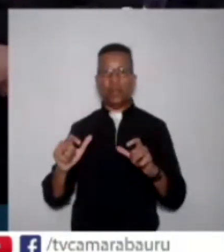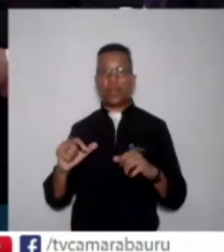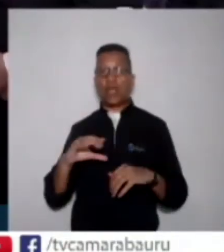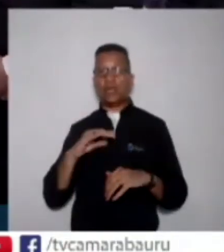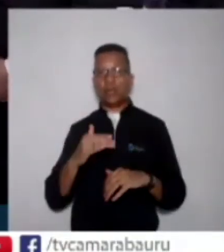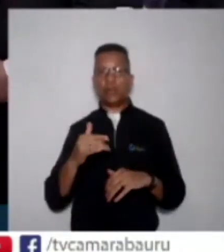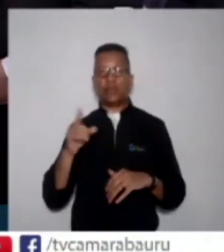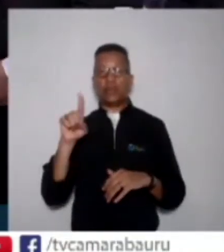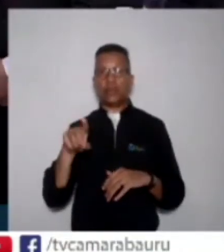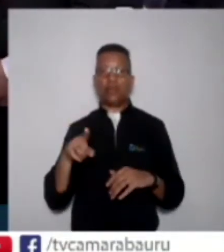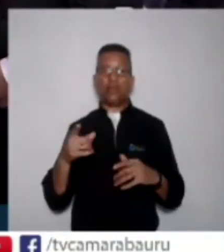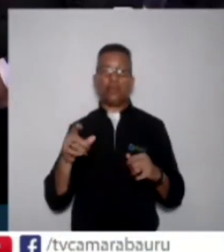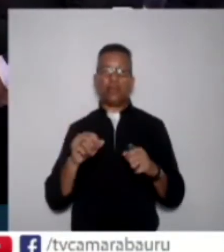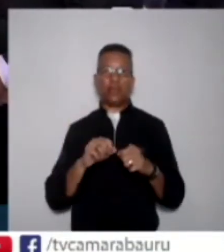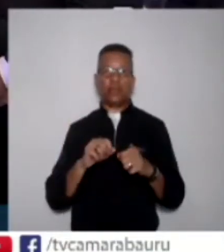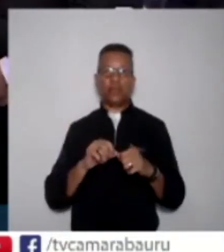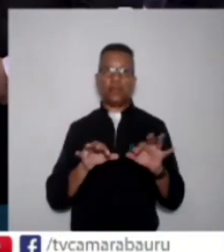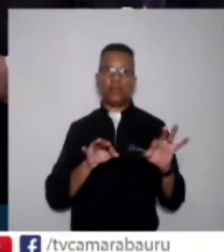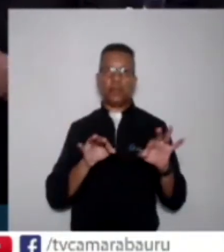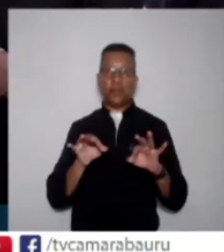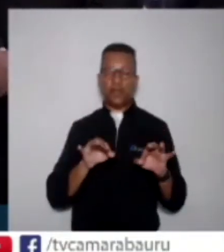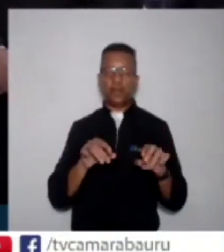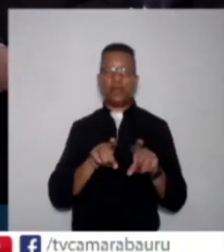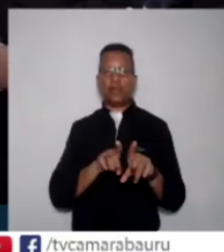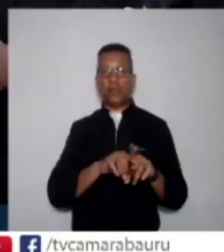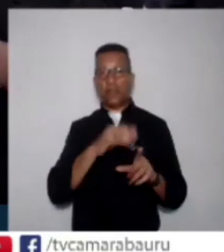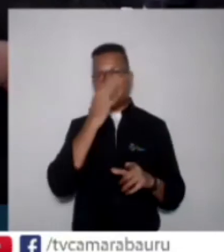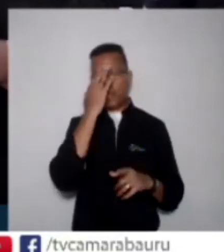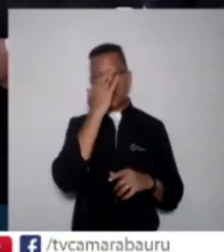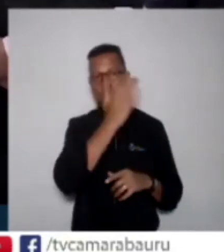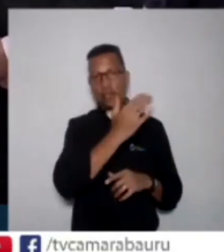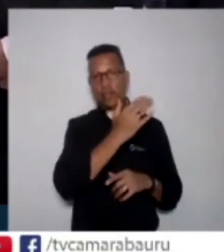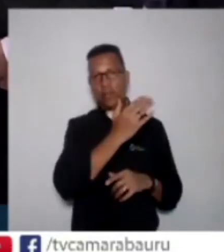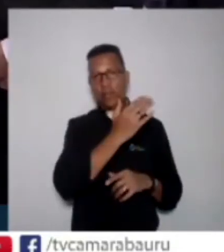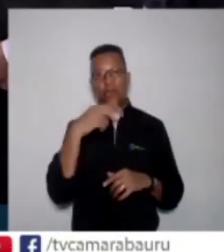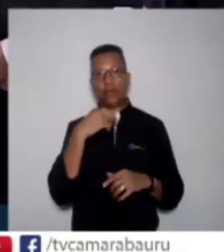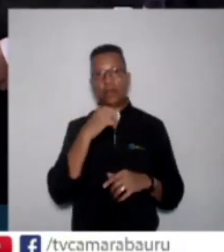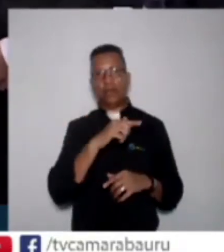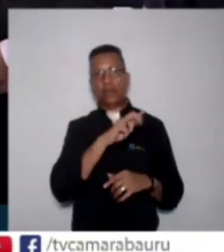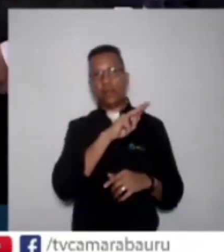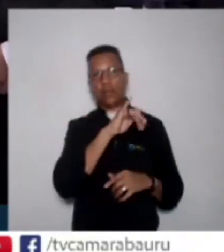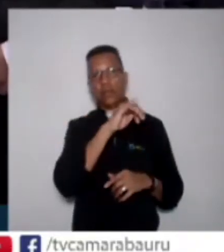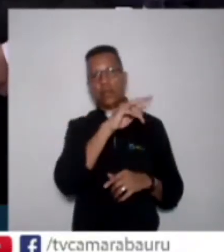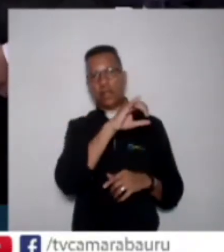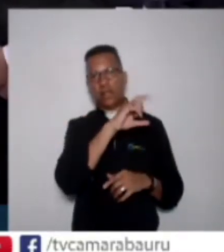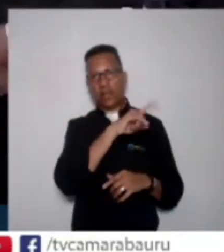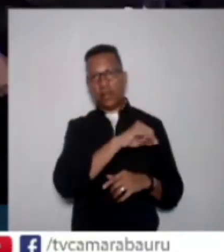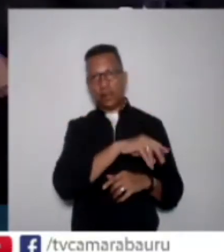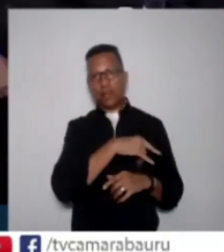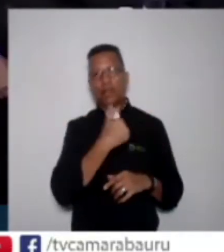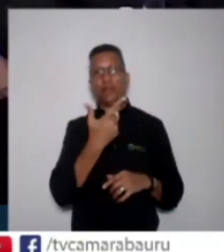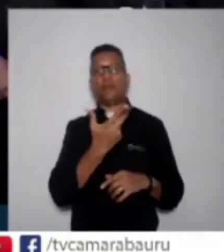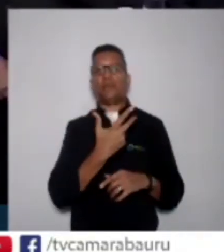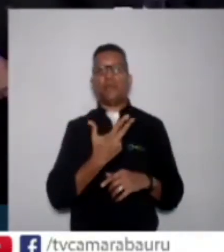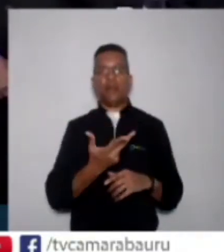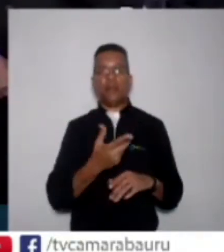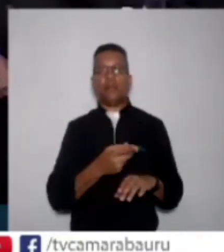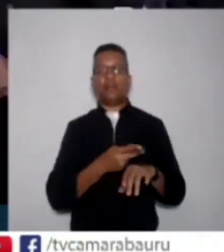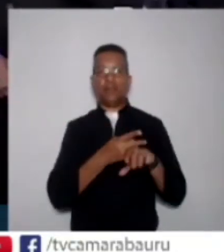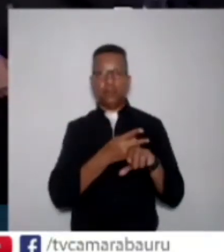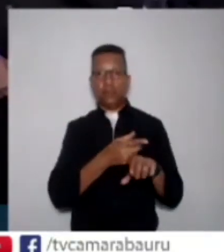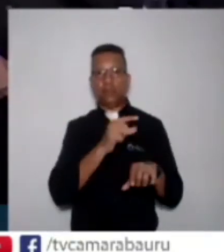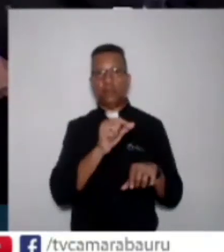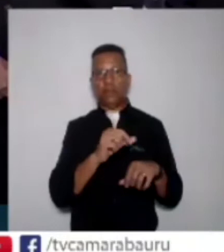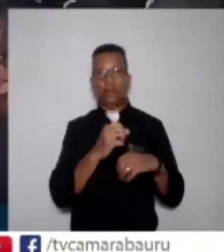as coisas. Agradecer ao vereador Guilherme e ex-vereador Guilherme pela indicação, pela parceria de anos, a